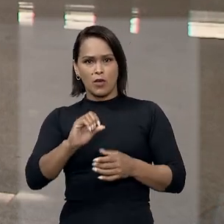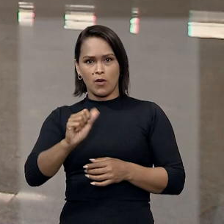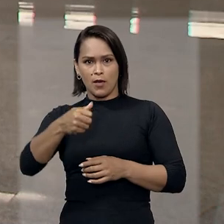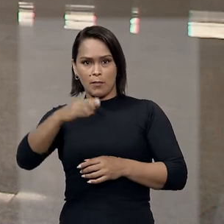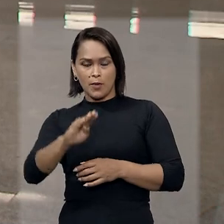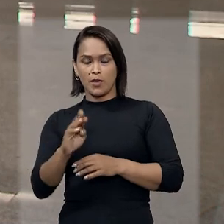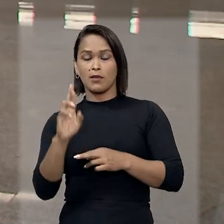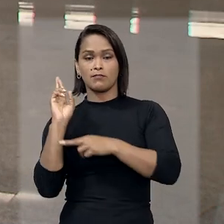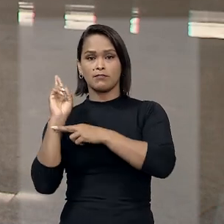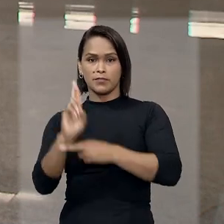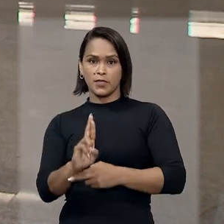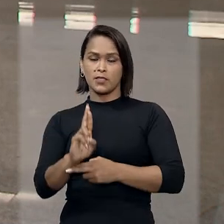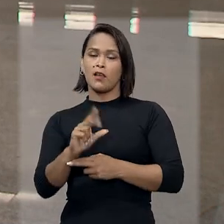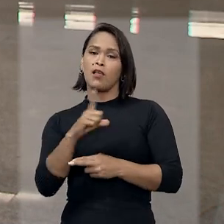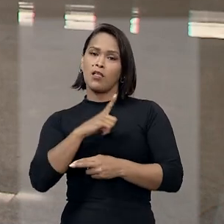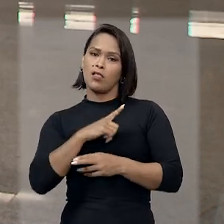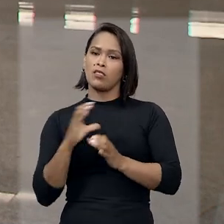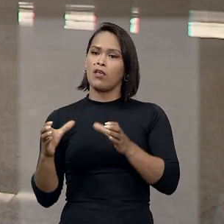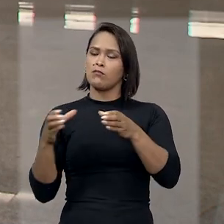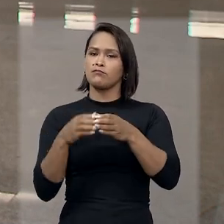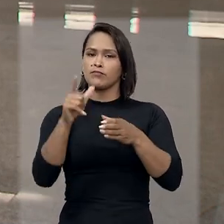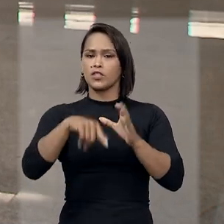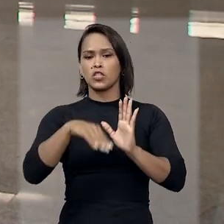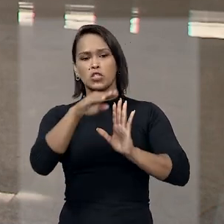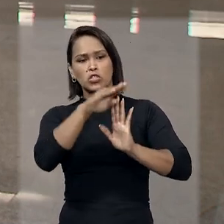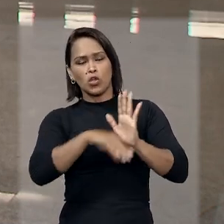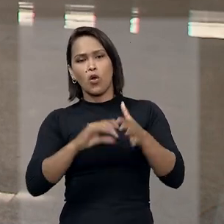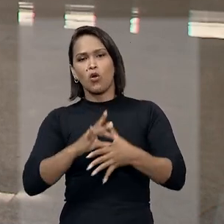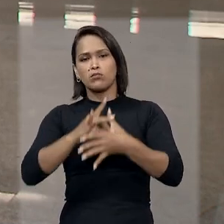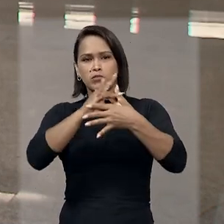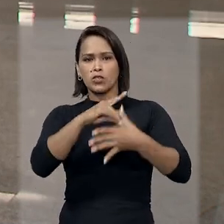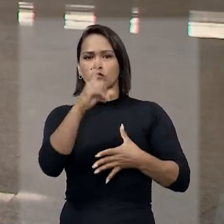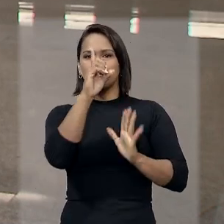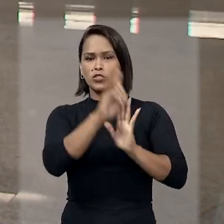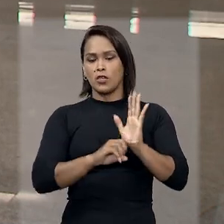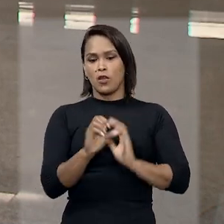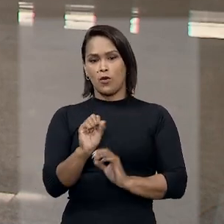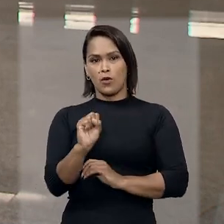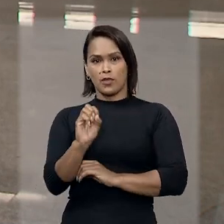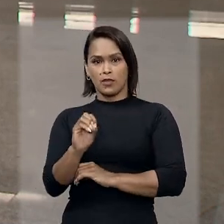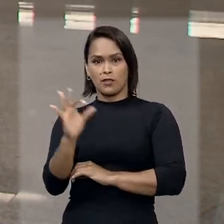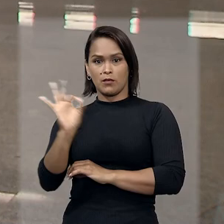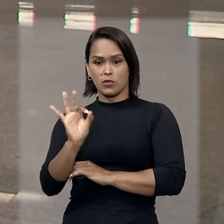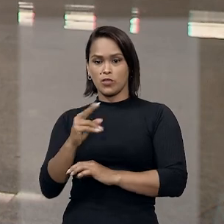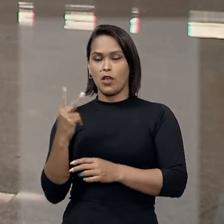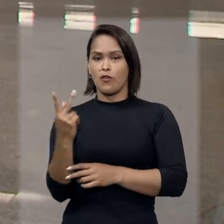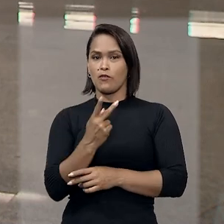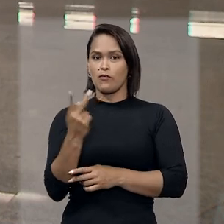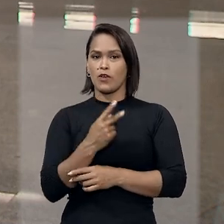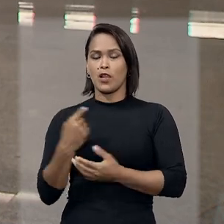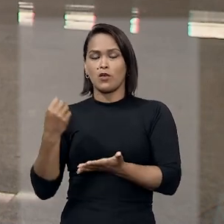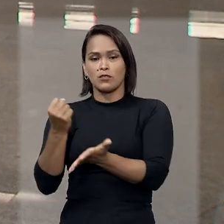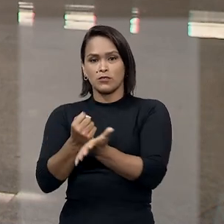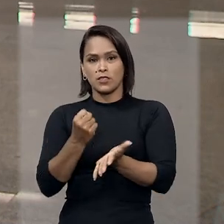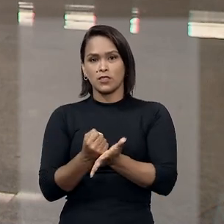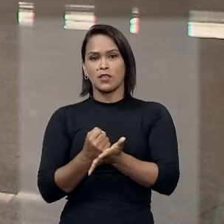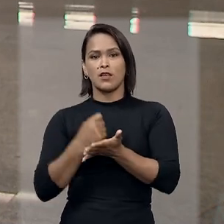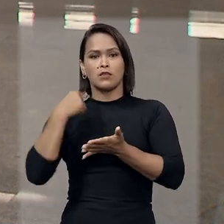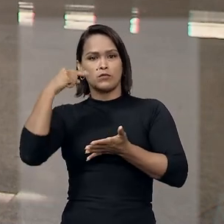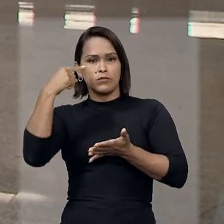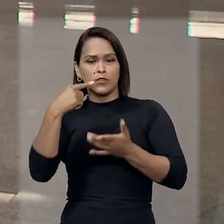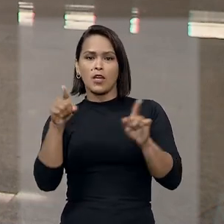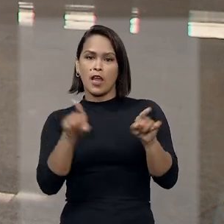representava, tendo sido definido que os patronos teriam direito a 80% do valor dos honorários fixados na execução.